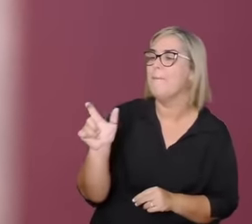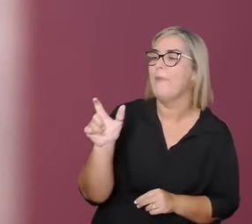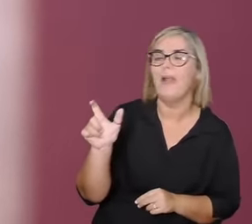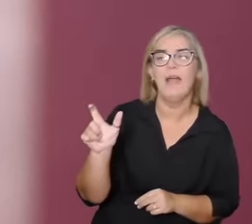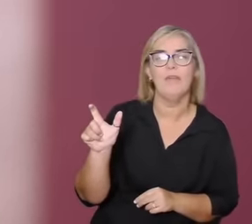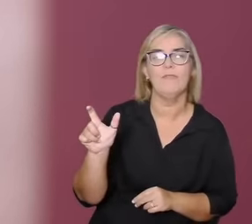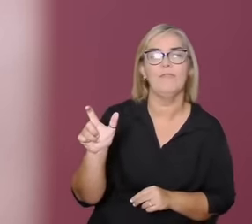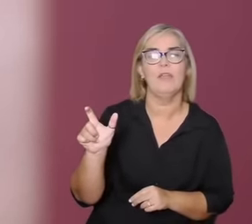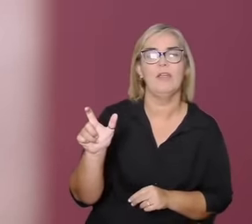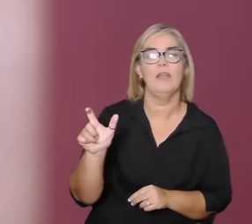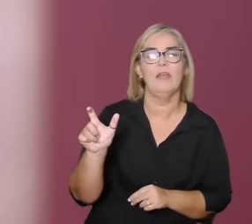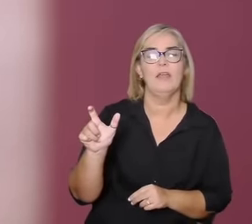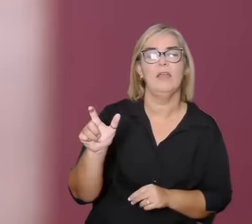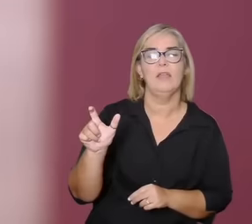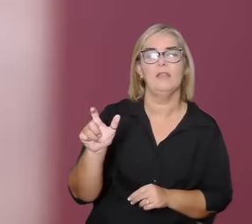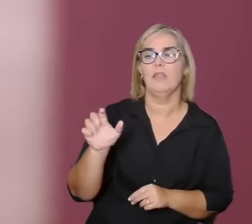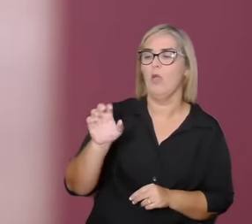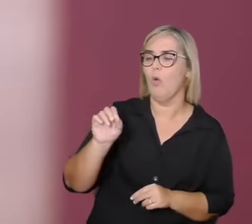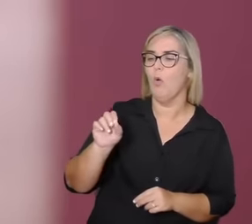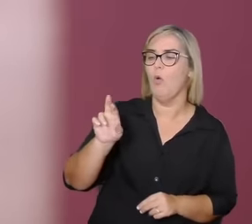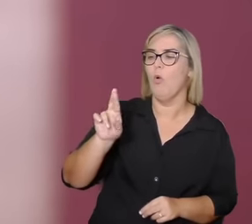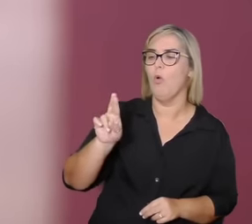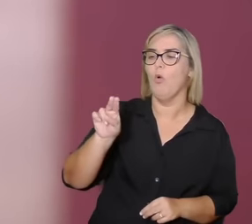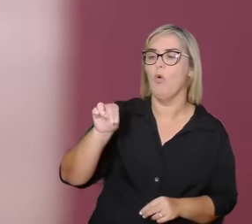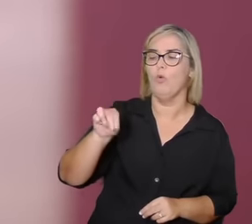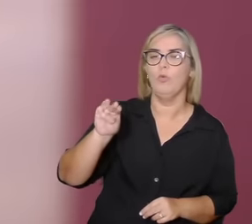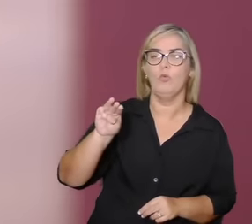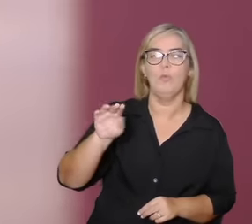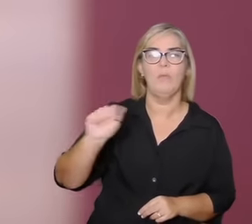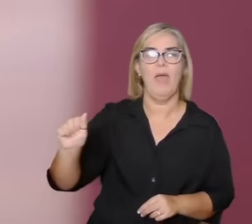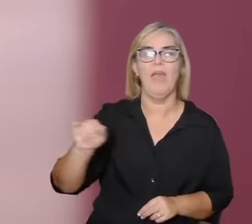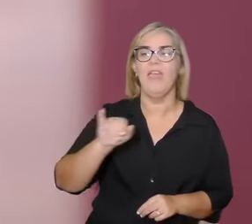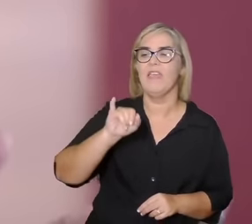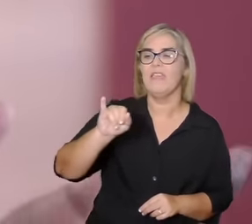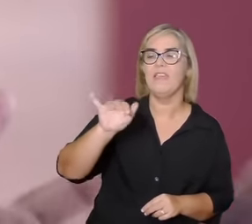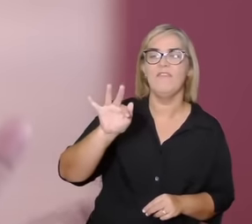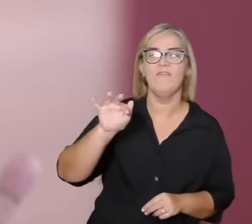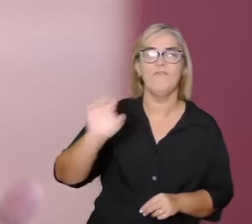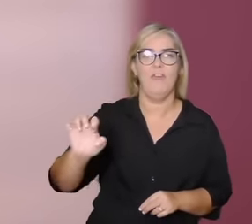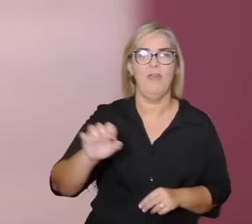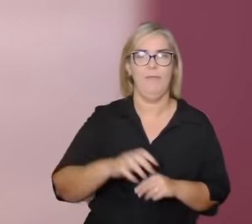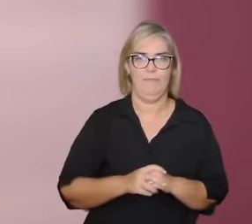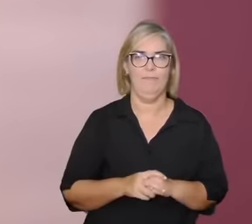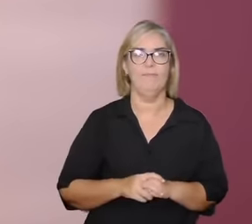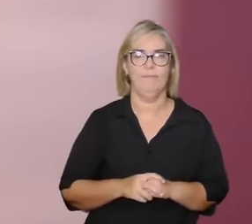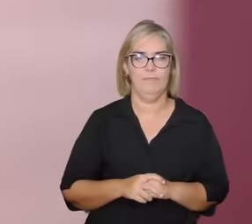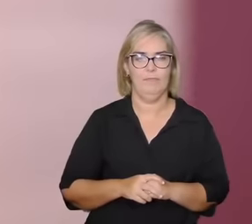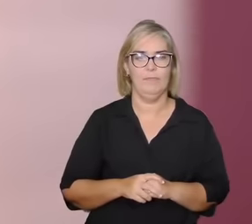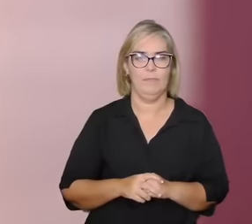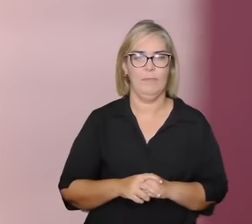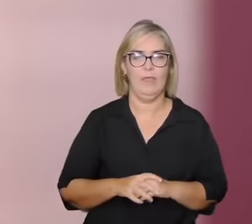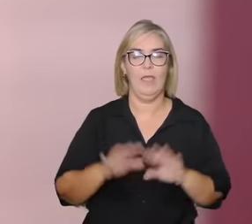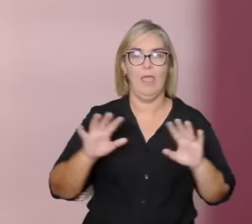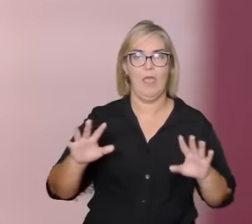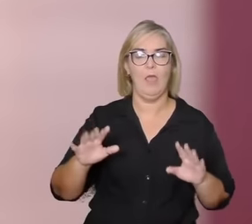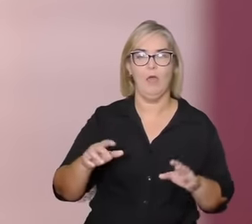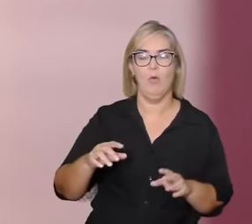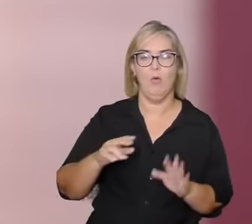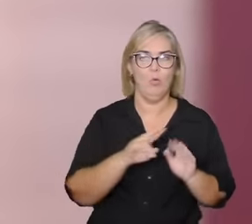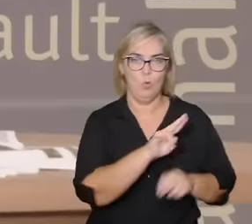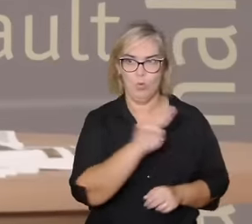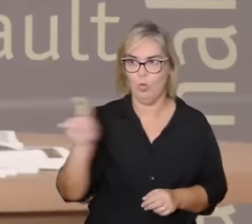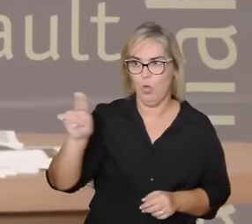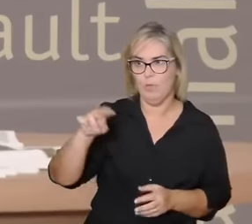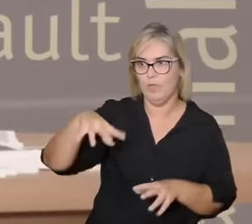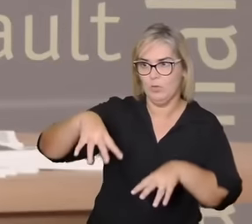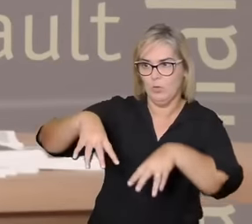origem do humano de tudo que existe e fé é também um reino é tanto o nome de um reino mas quer dizer amor